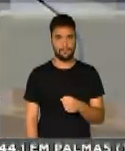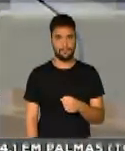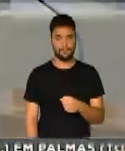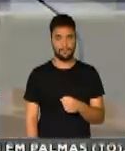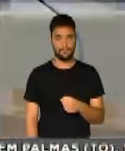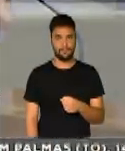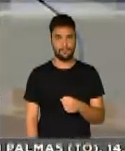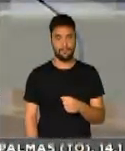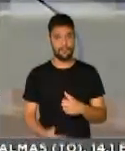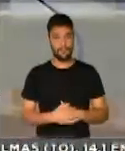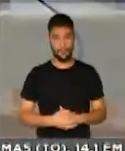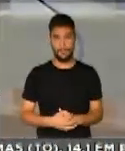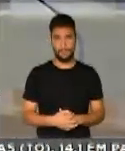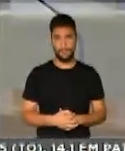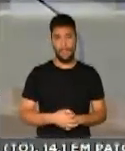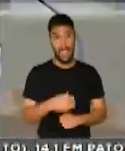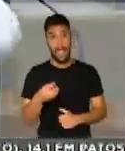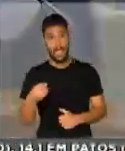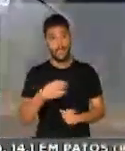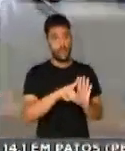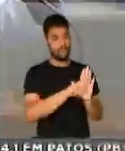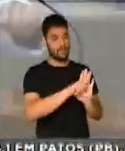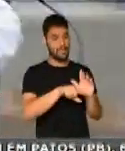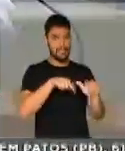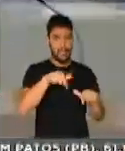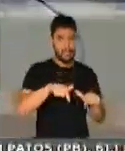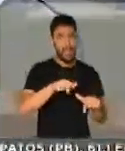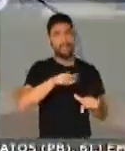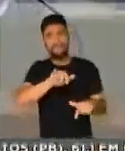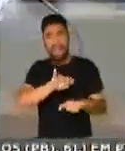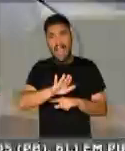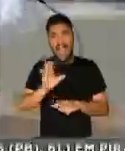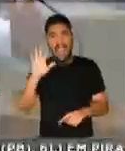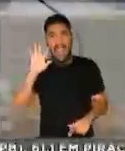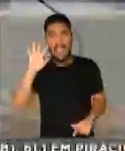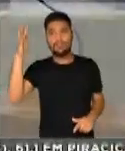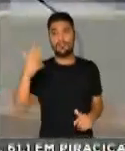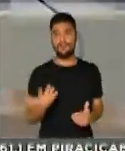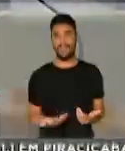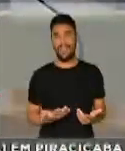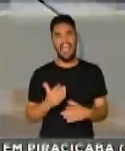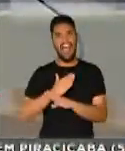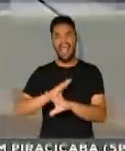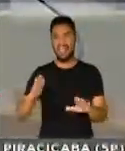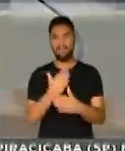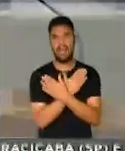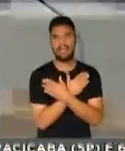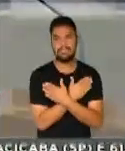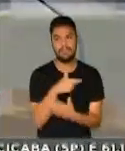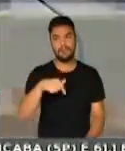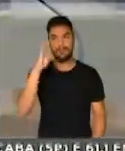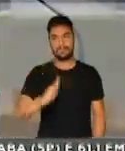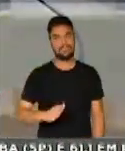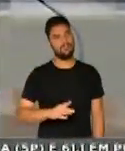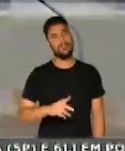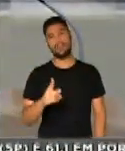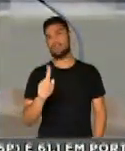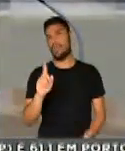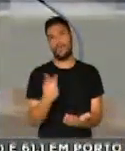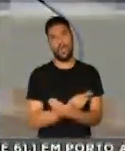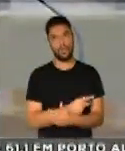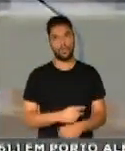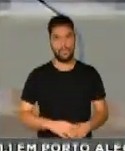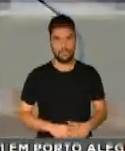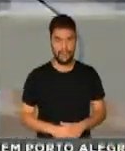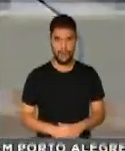que seria responsável por resolver imediatamente o desemprego no nosso país. Falso foi